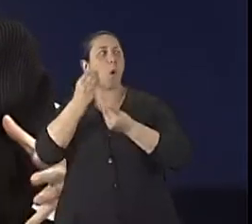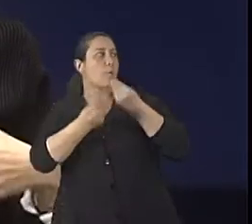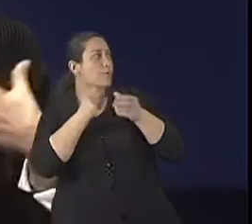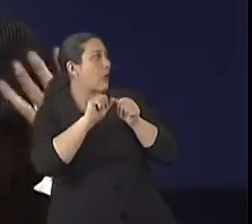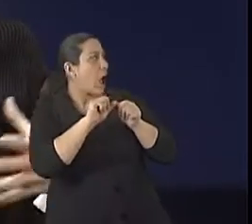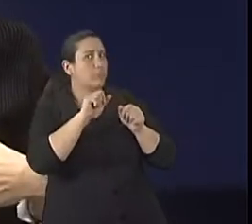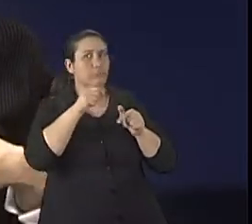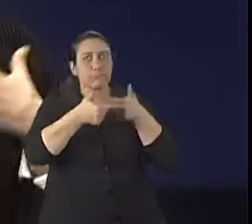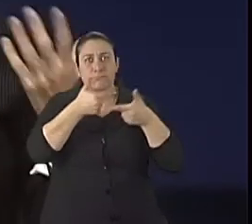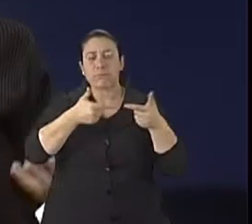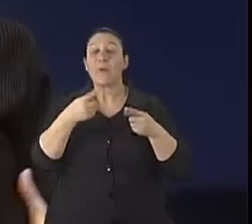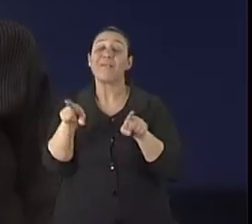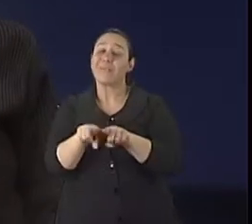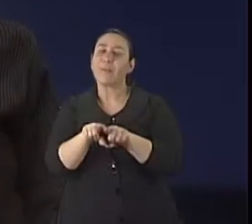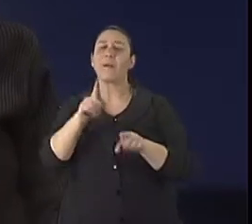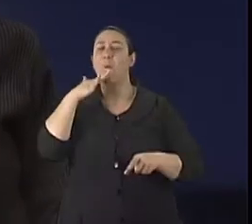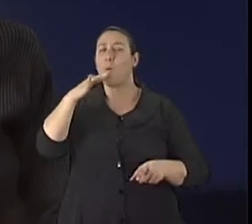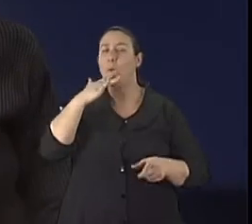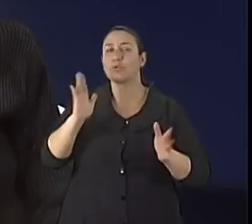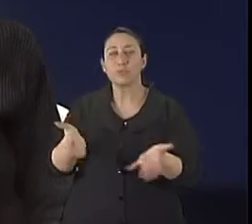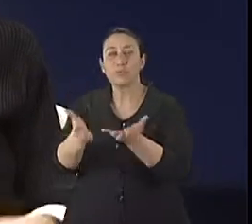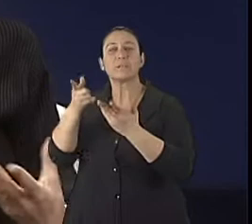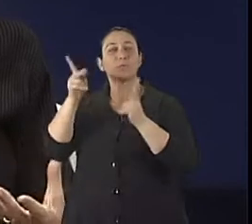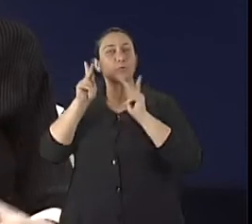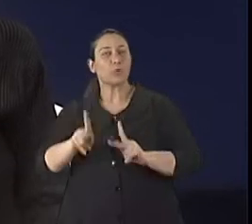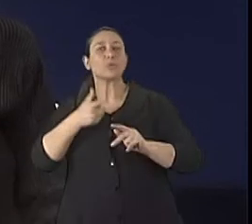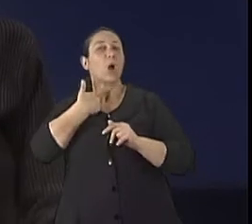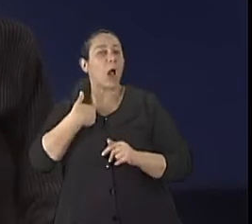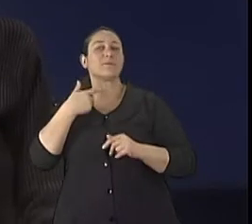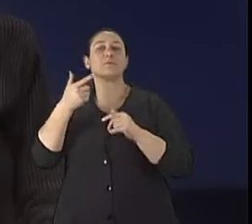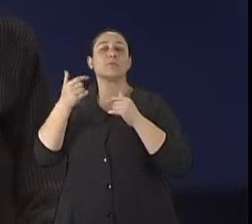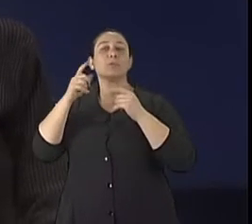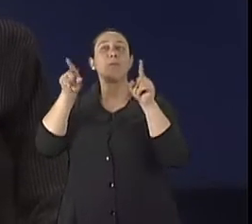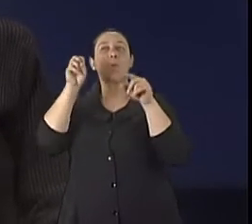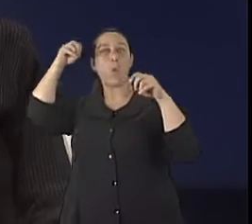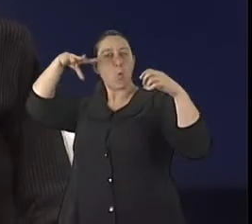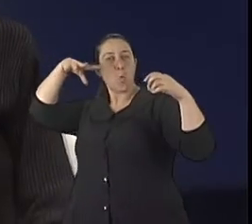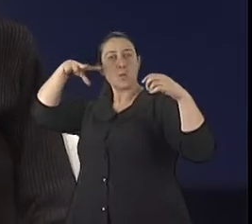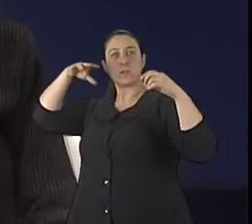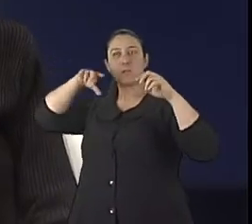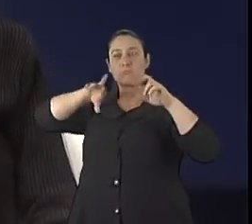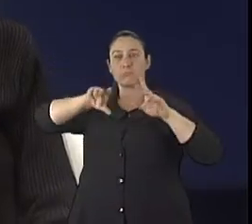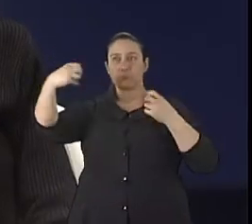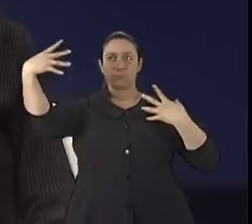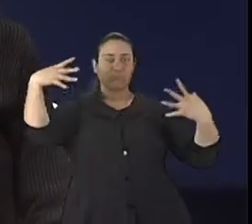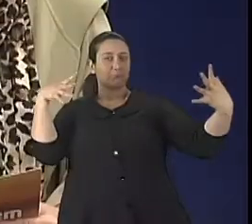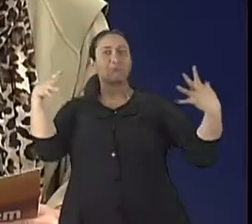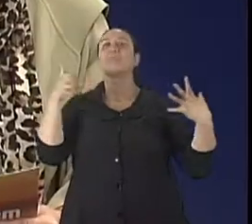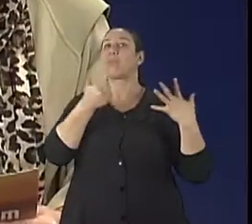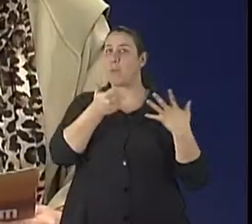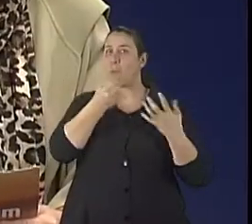fazer. E outra coisa, estimula. A própria cor estimula, as texturas estimulam. A luz, esse jogo de luz, uma boa iluminação é muito importante. Ou seja,